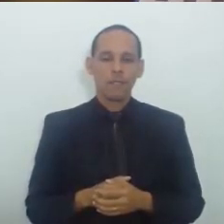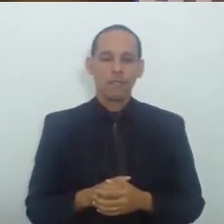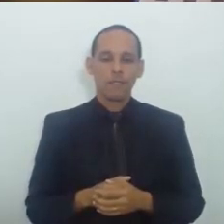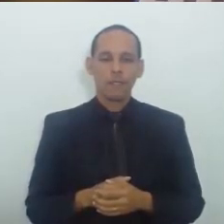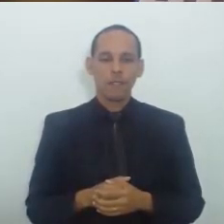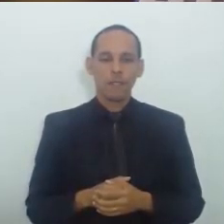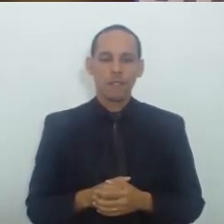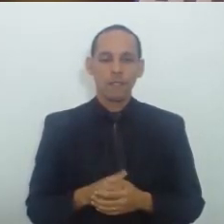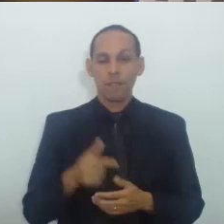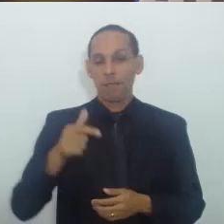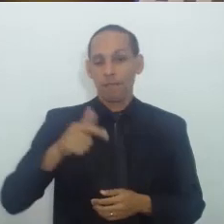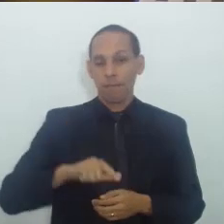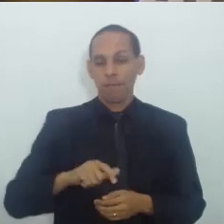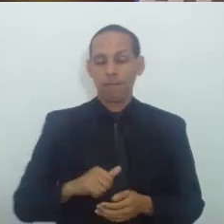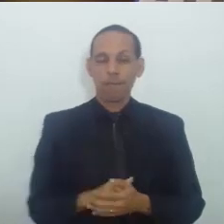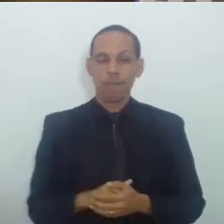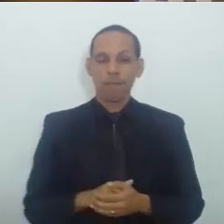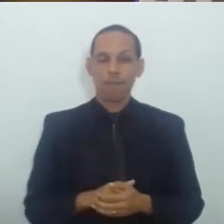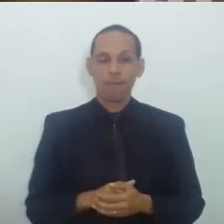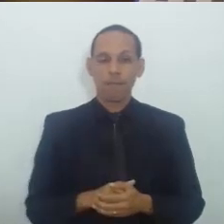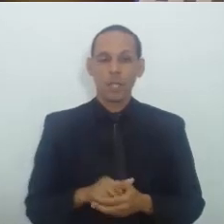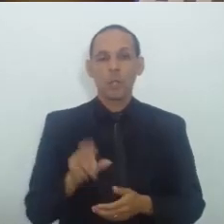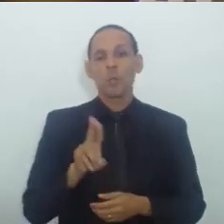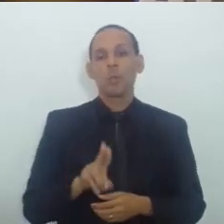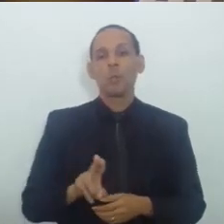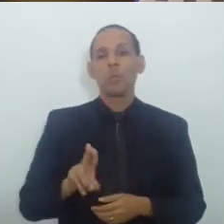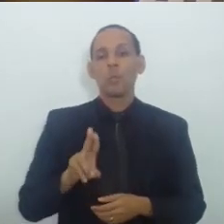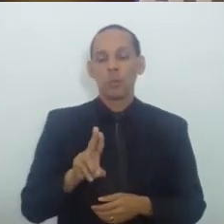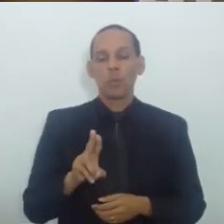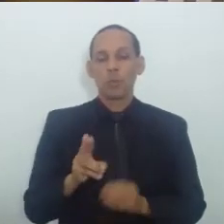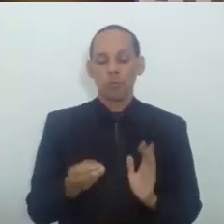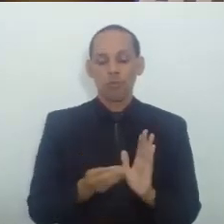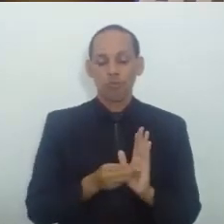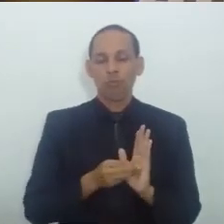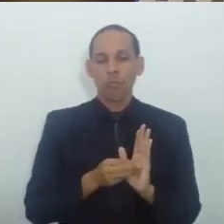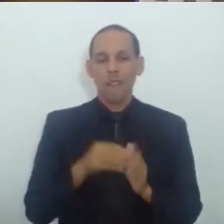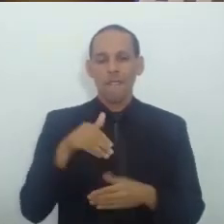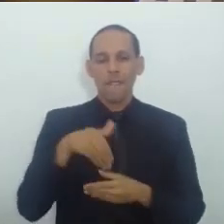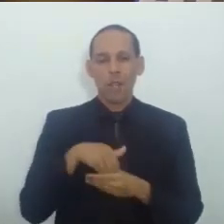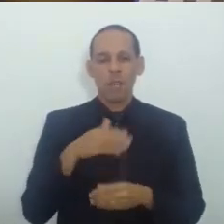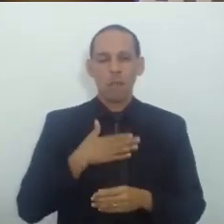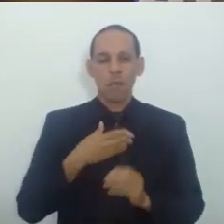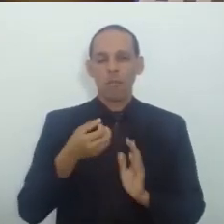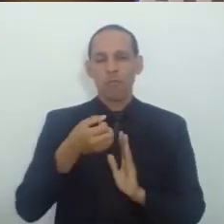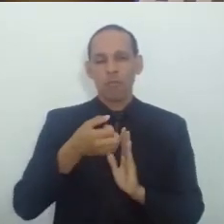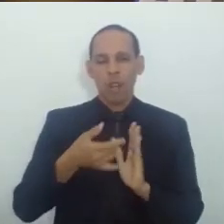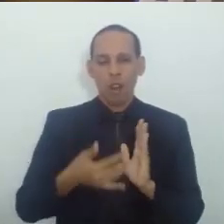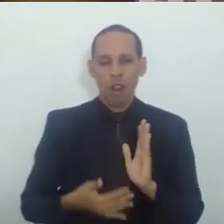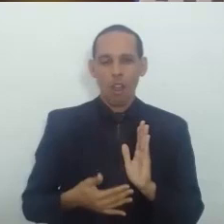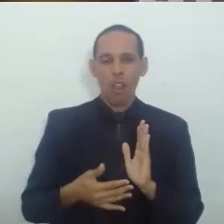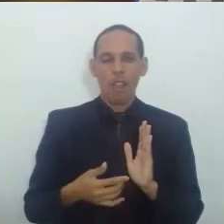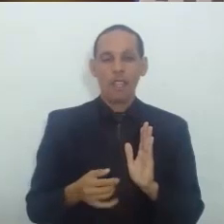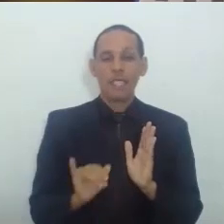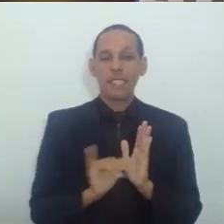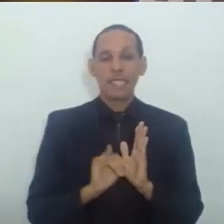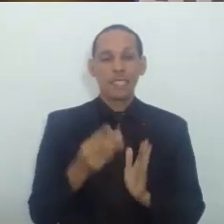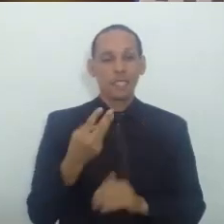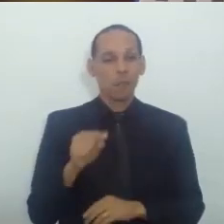Trago Aqui também Cito A disponibilidade No voto O item 3.1 Do edital